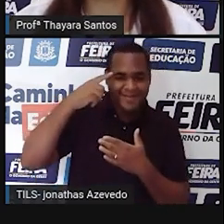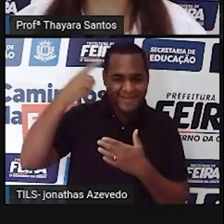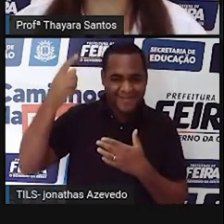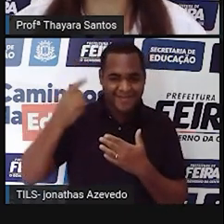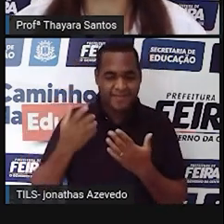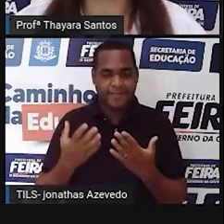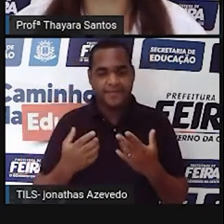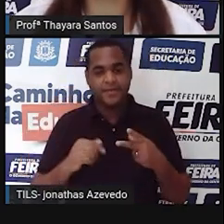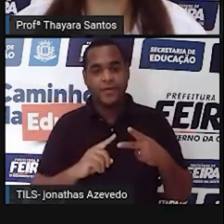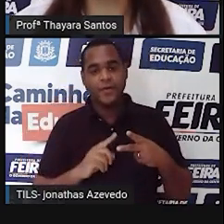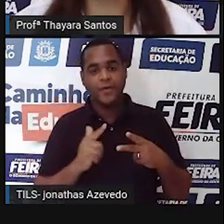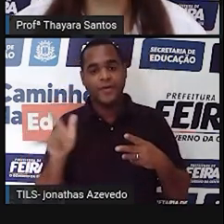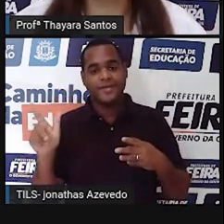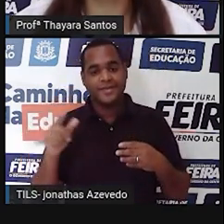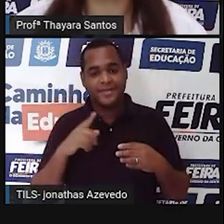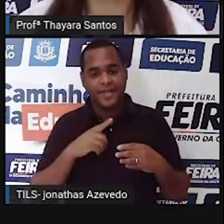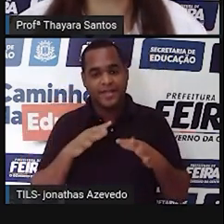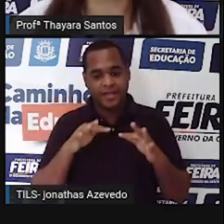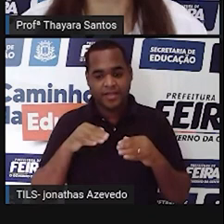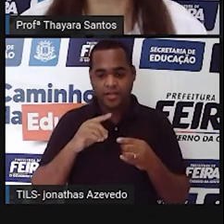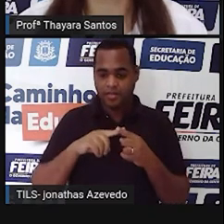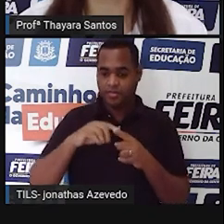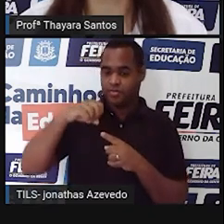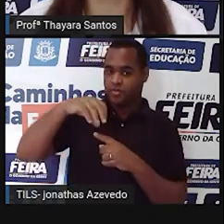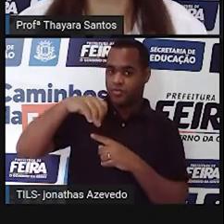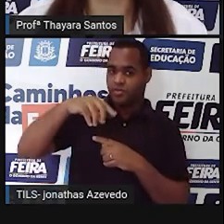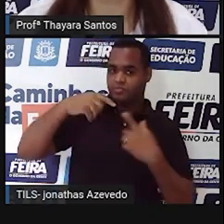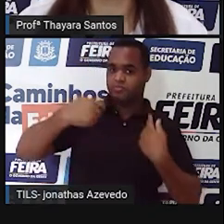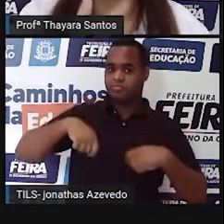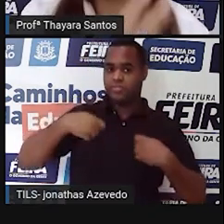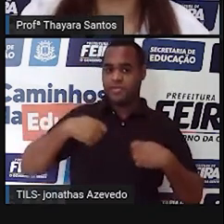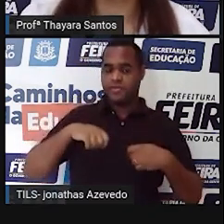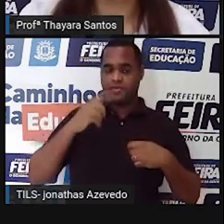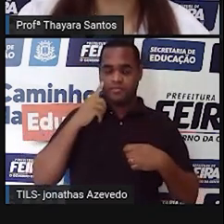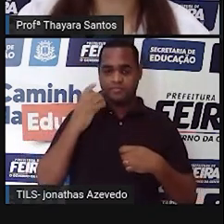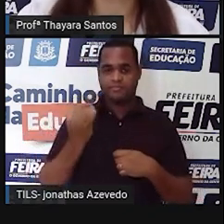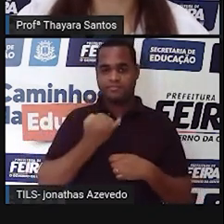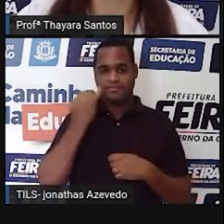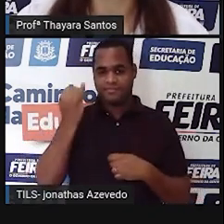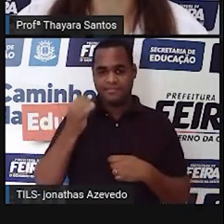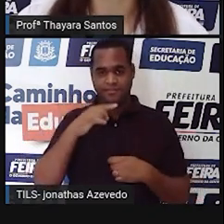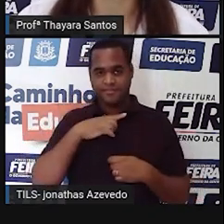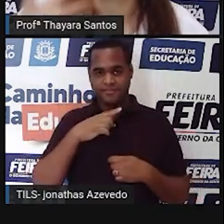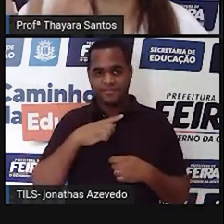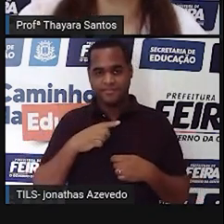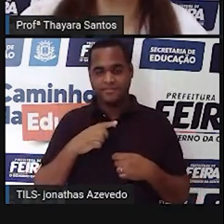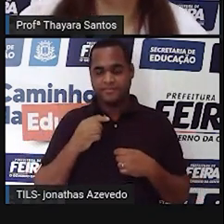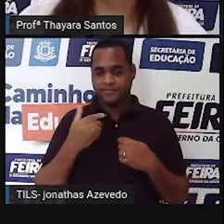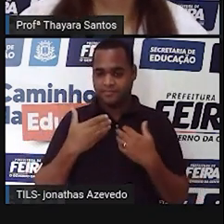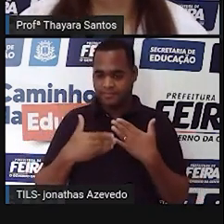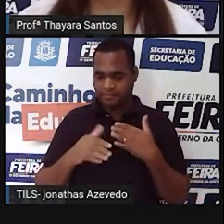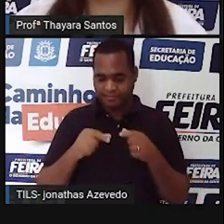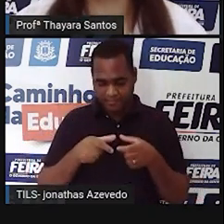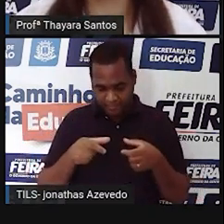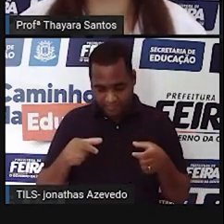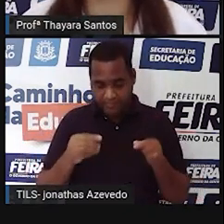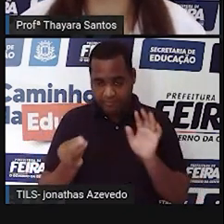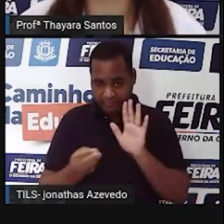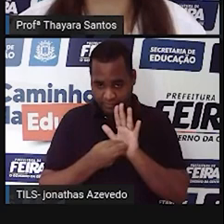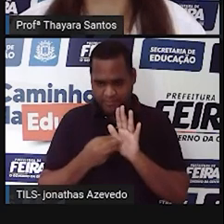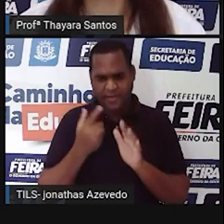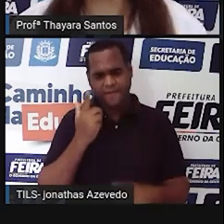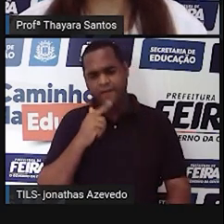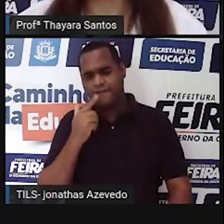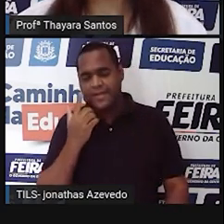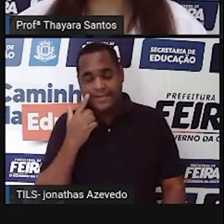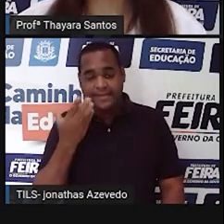Aqui embaixo, a gente tem uma fonte de luz, que a gente precisa dessa fonte de luz incidida diretamente ali na lâmina que a gente colocou pra poder enxergar